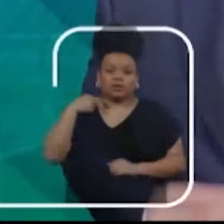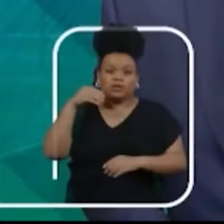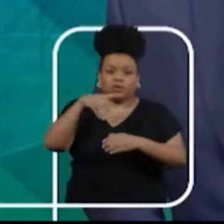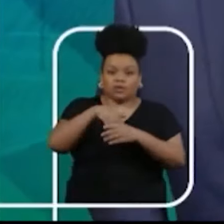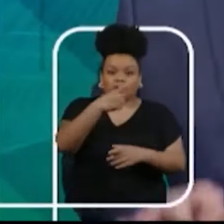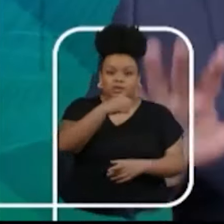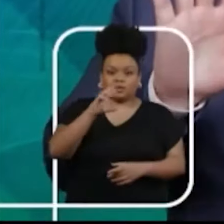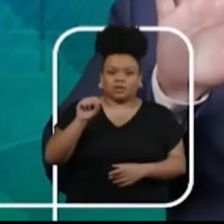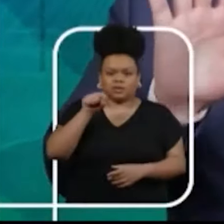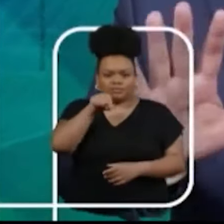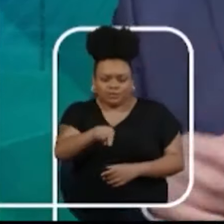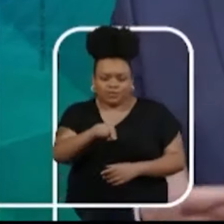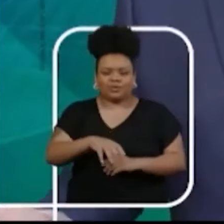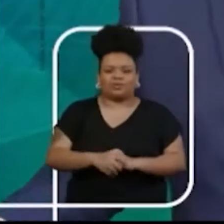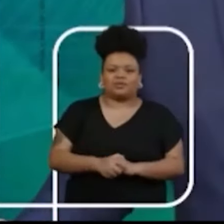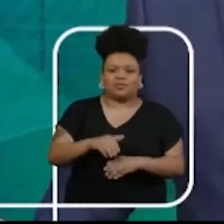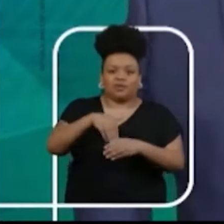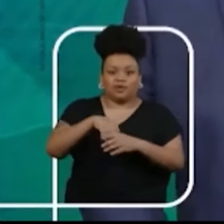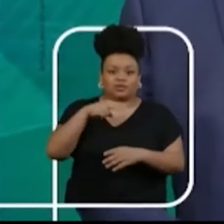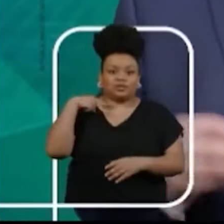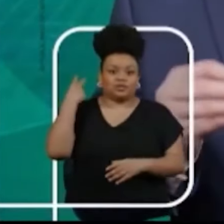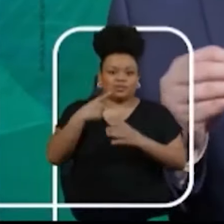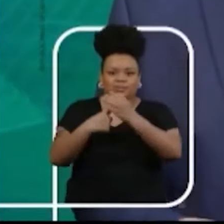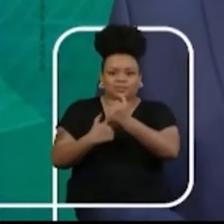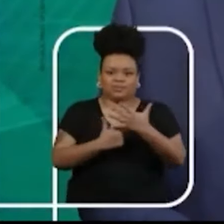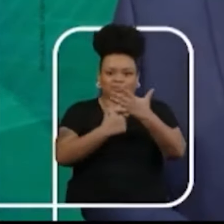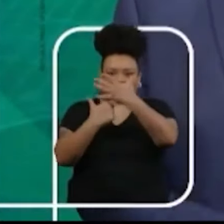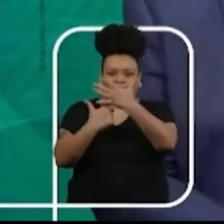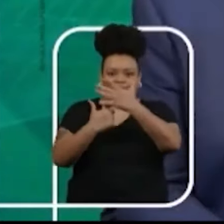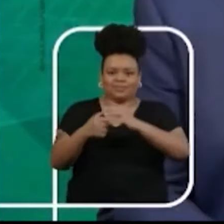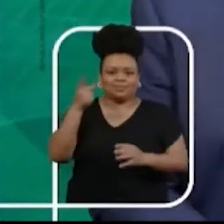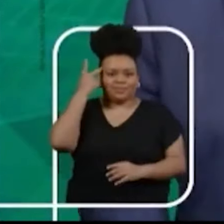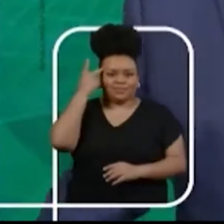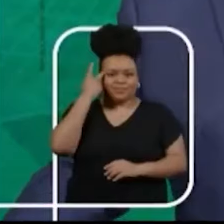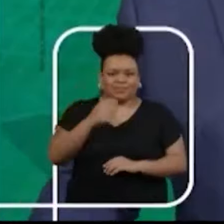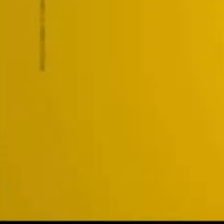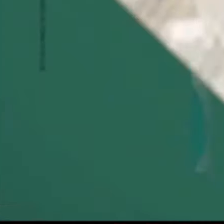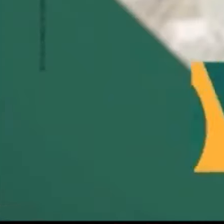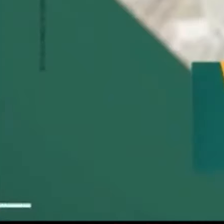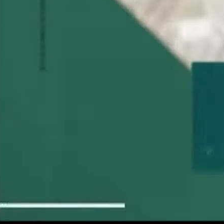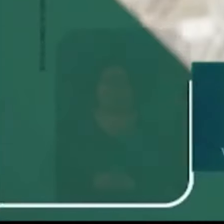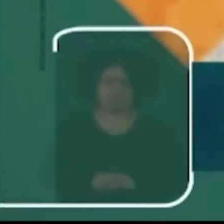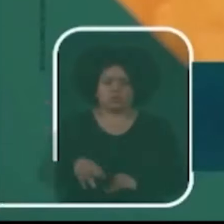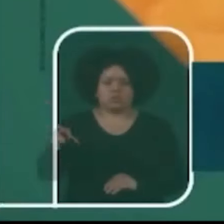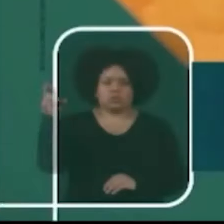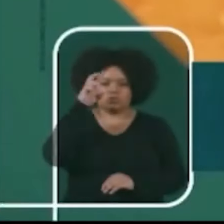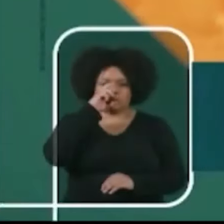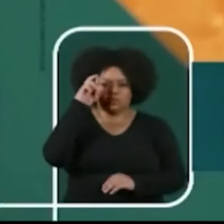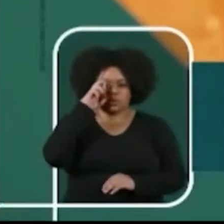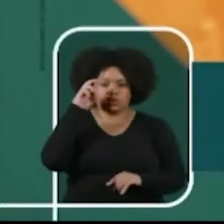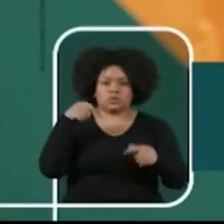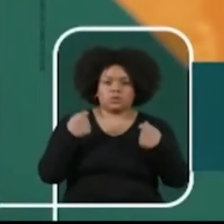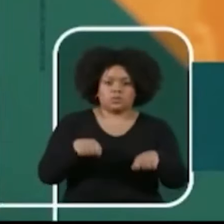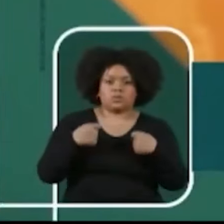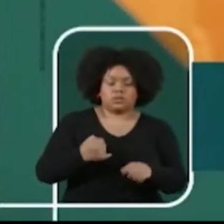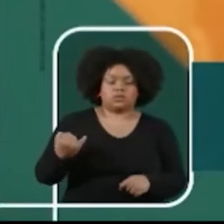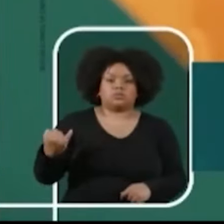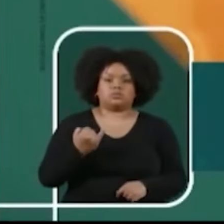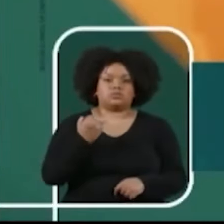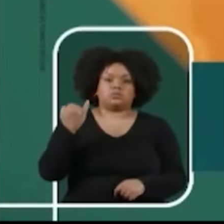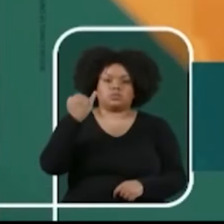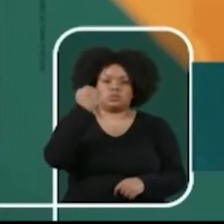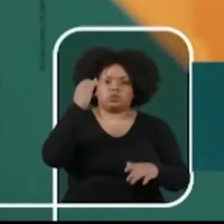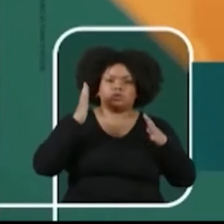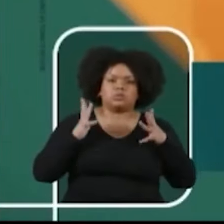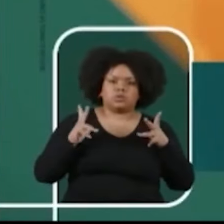Para vereador, vote 10 e confirma. Vote nos vereadores do Republicano de São Paulo. A fiscalização é essencial para que os serviços